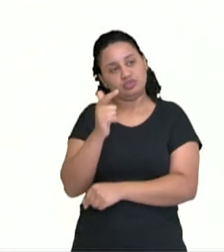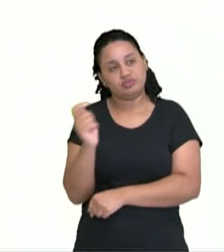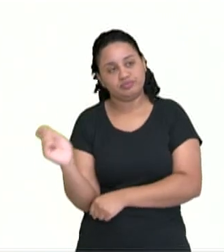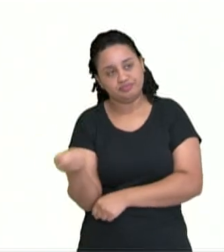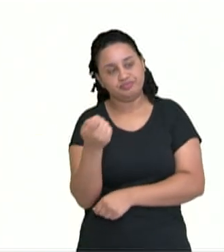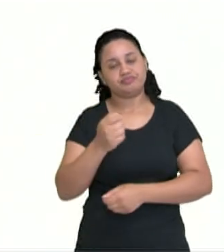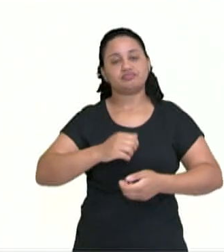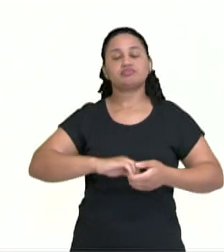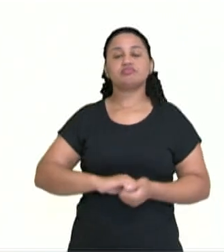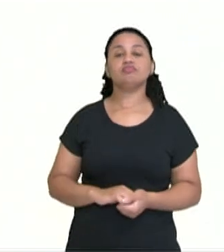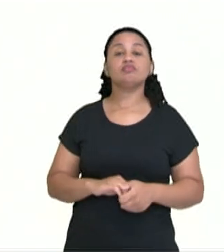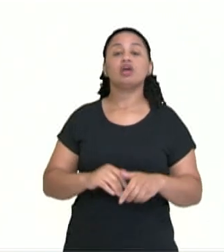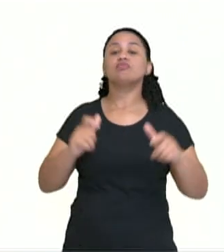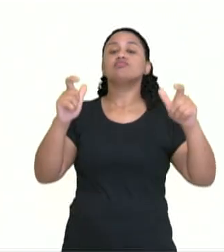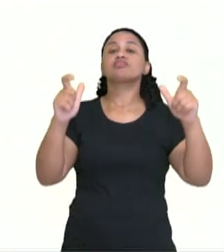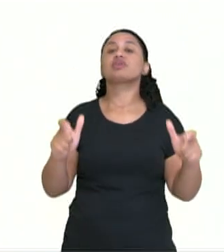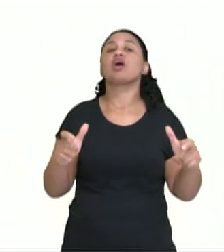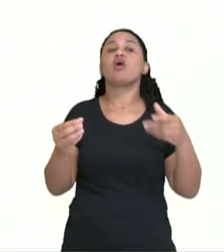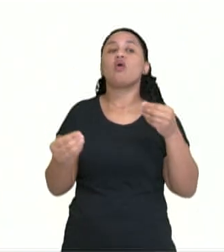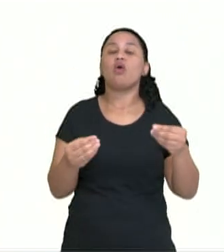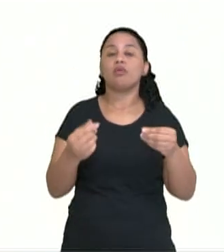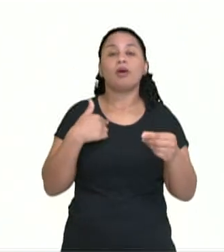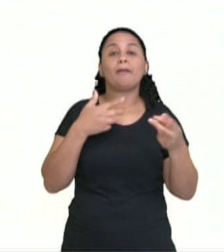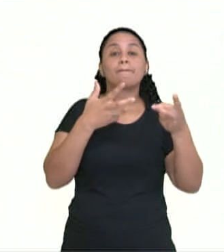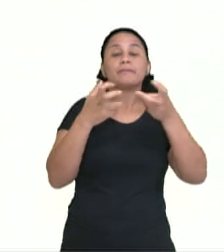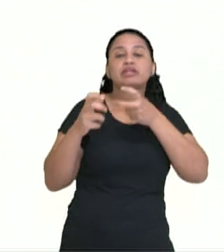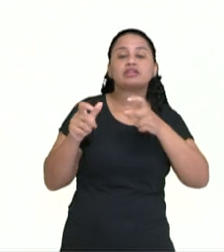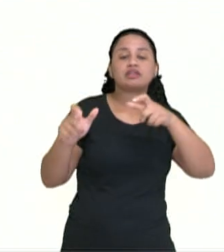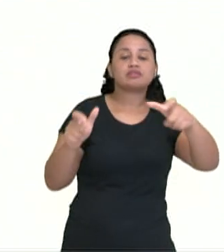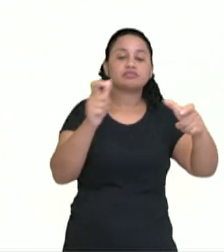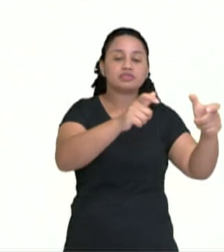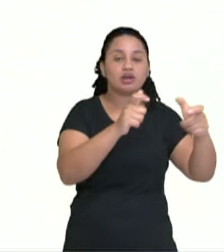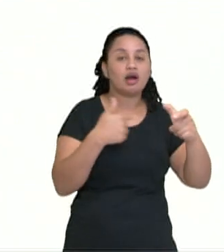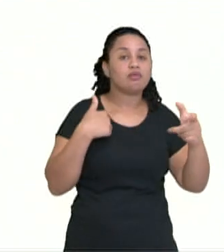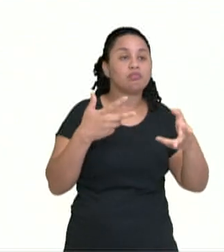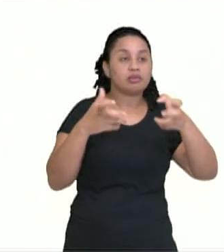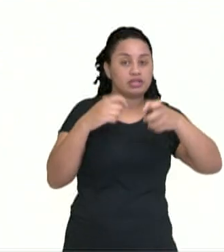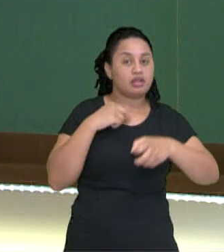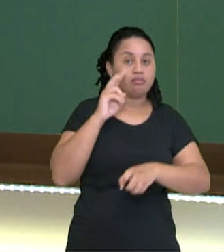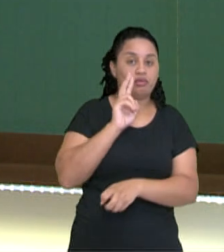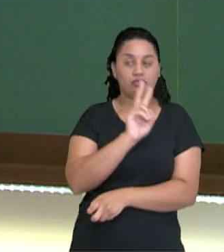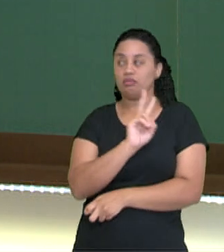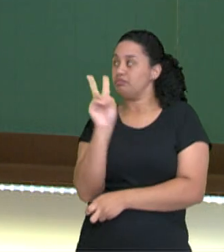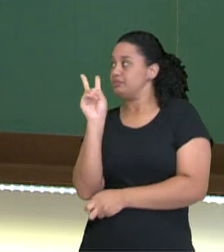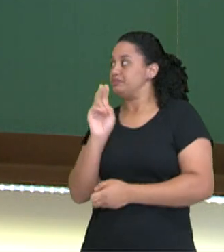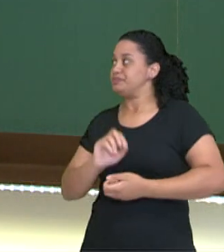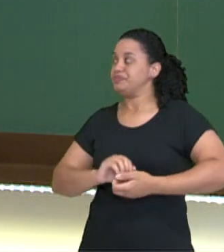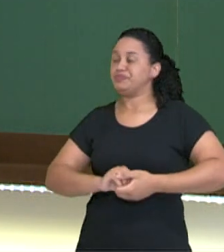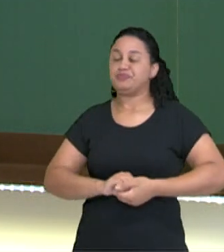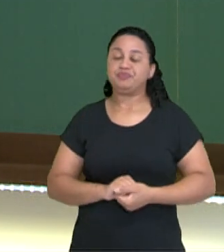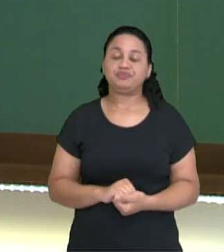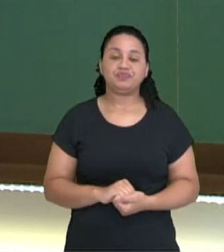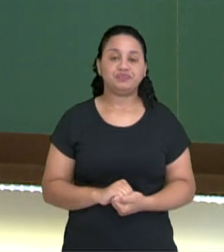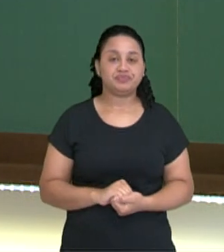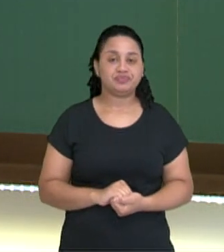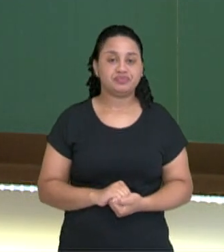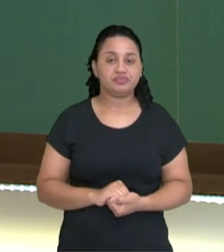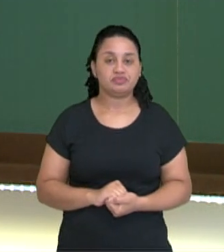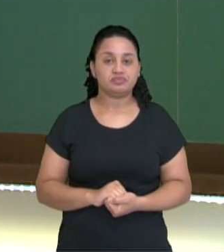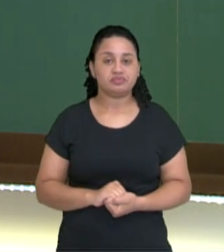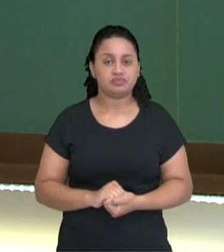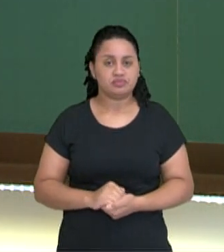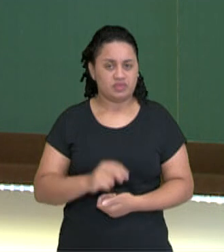tá? A quadra. O sacador está aqui. Ele faz o serviço. Tem que acertar aqui,